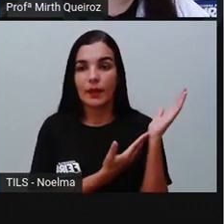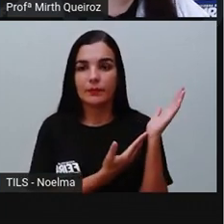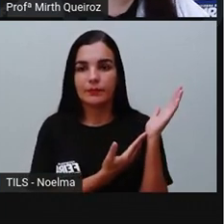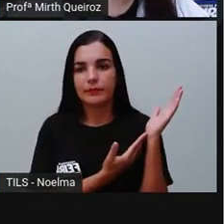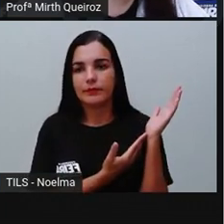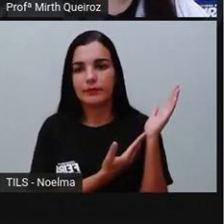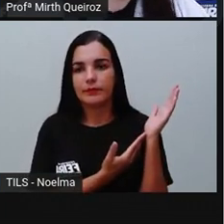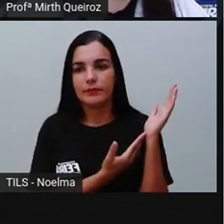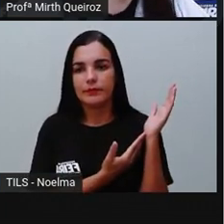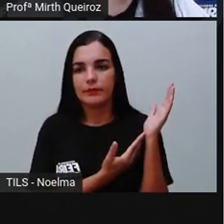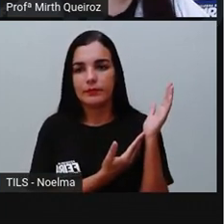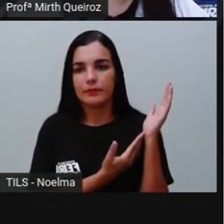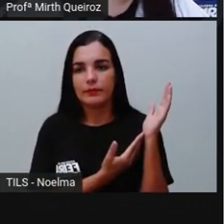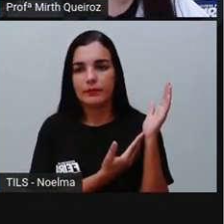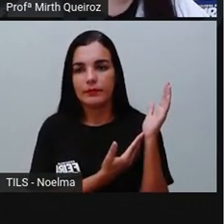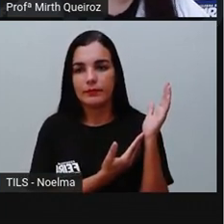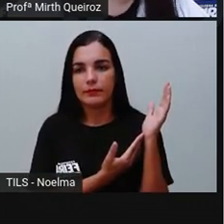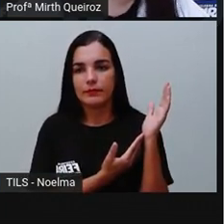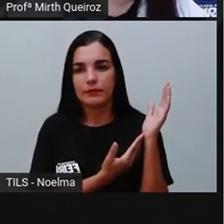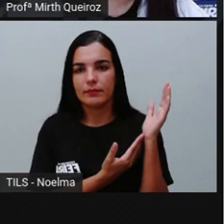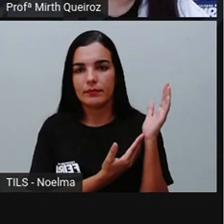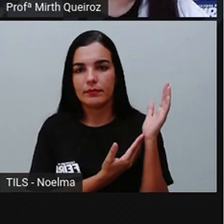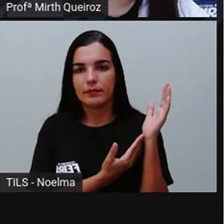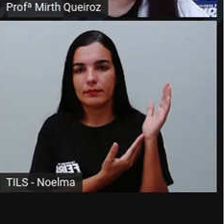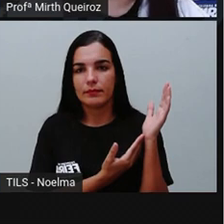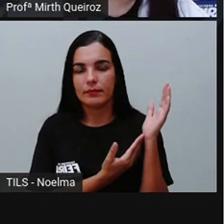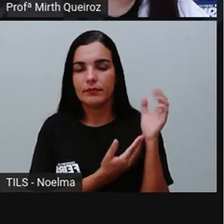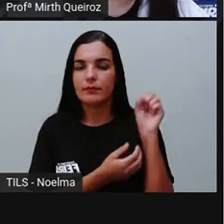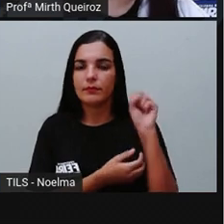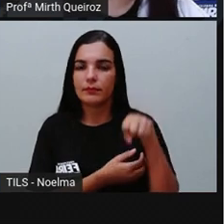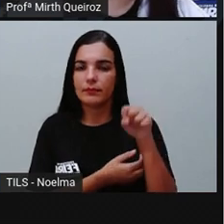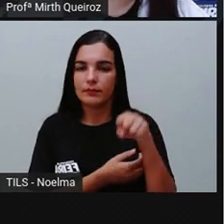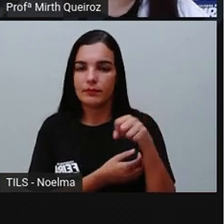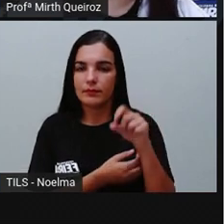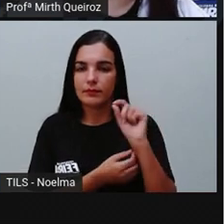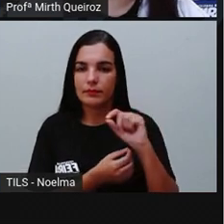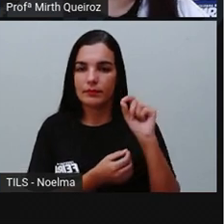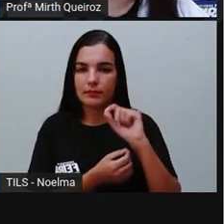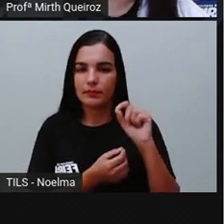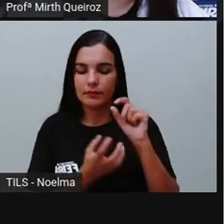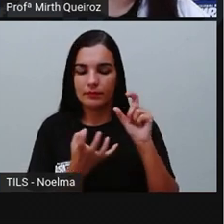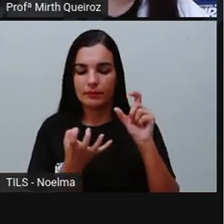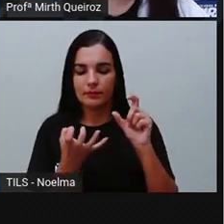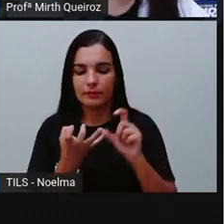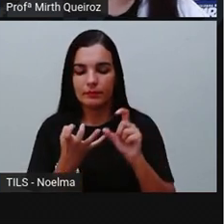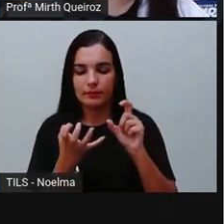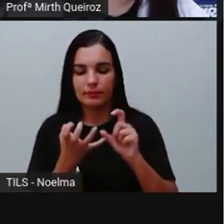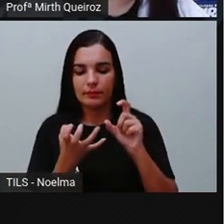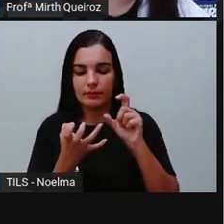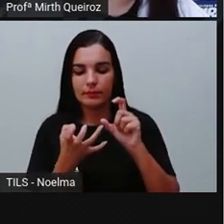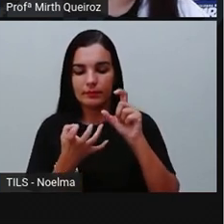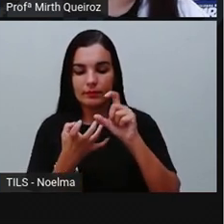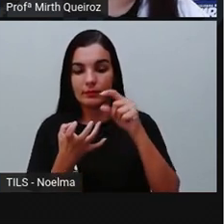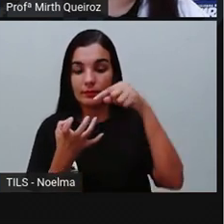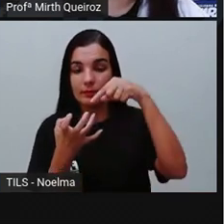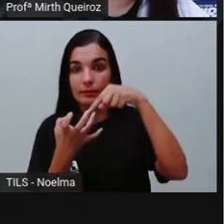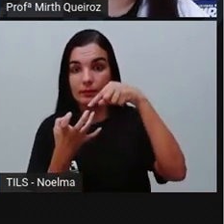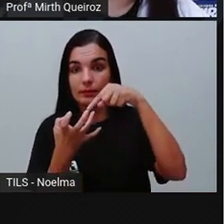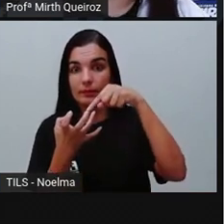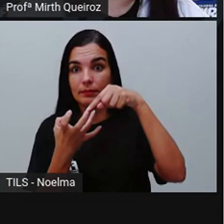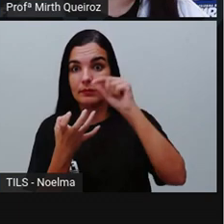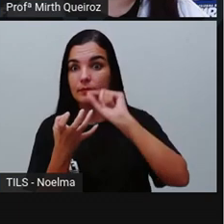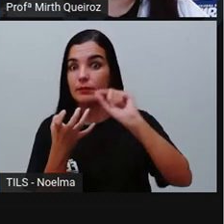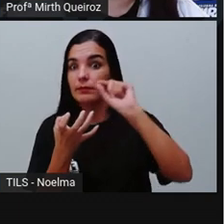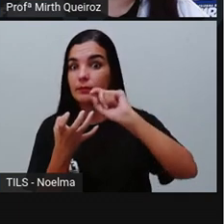Lâmpada. Lâmpada. É a antepenúltima sílaba. Quando a antepenúltima